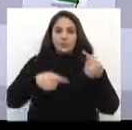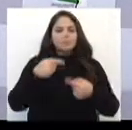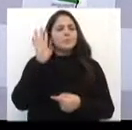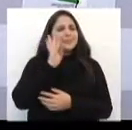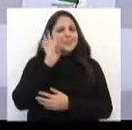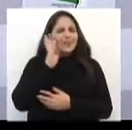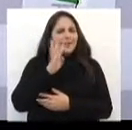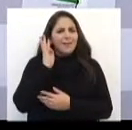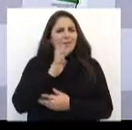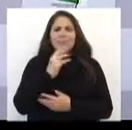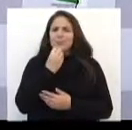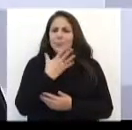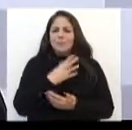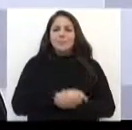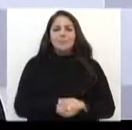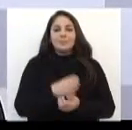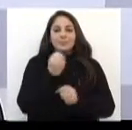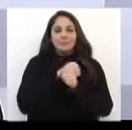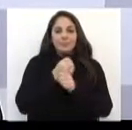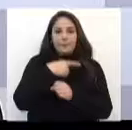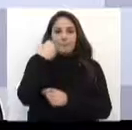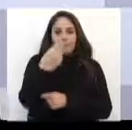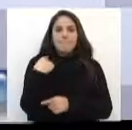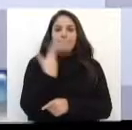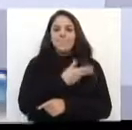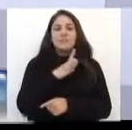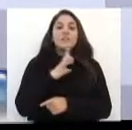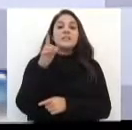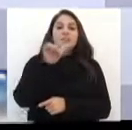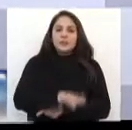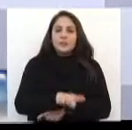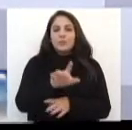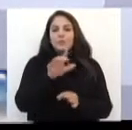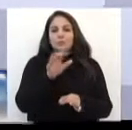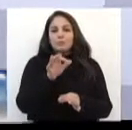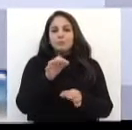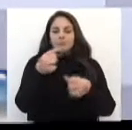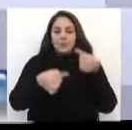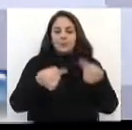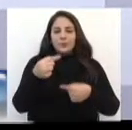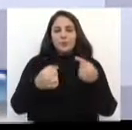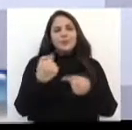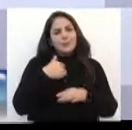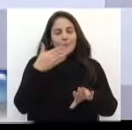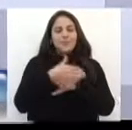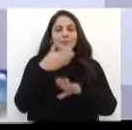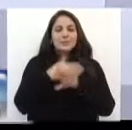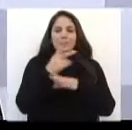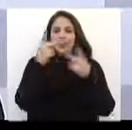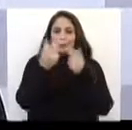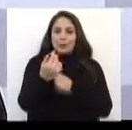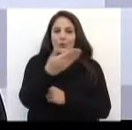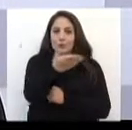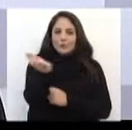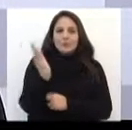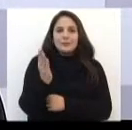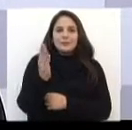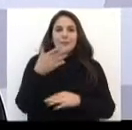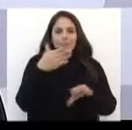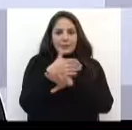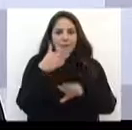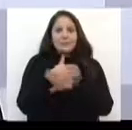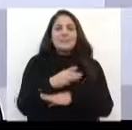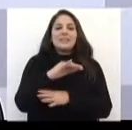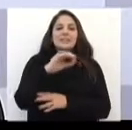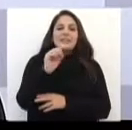foi muito legal, o torneio foi muito bom. O ano que vem teremos novamente esse campeonato, e eu com certeza estarei participando, assim como todos os outros participantes,